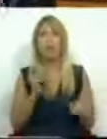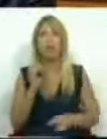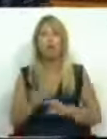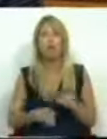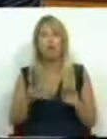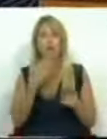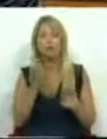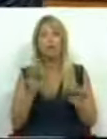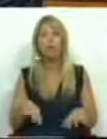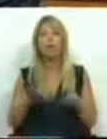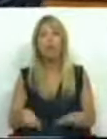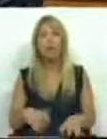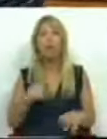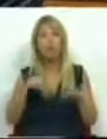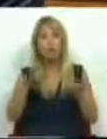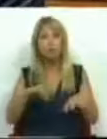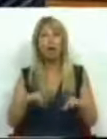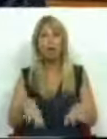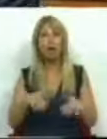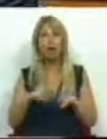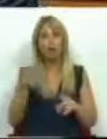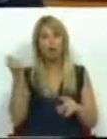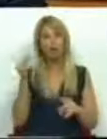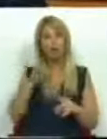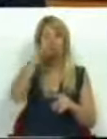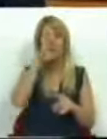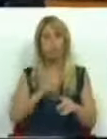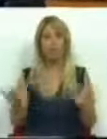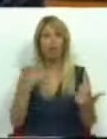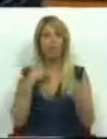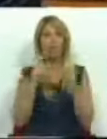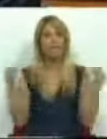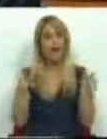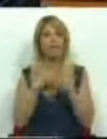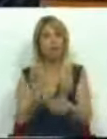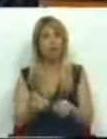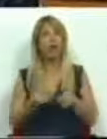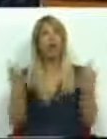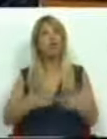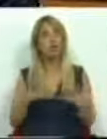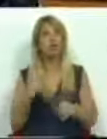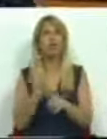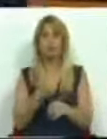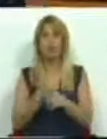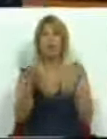conseguida e terminada no mandato anterior de assegurar que em fase de contenção orçamental ainda assim havia